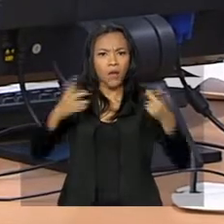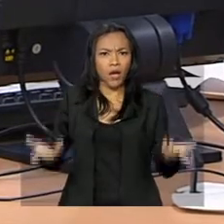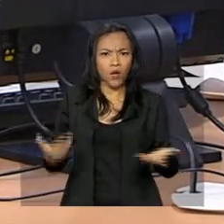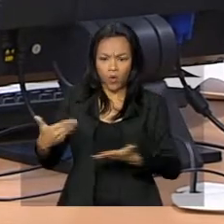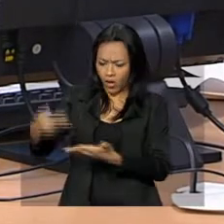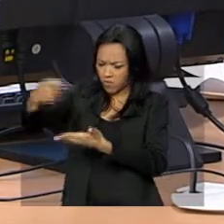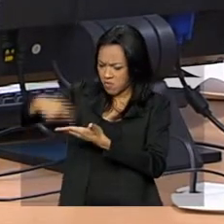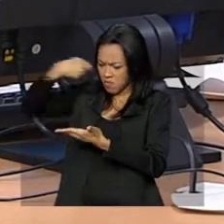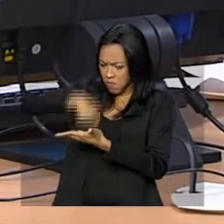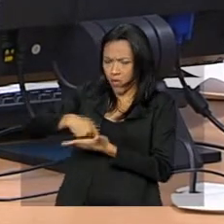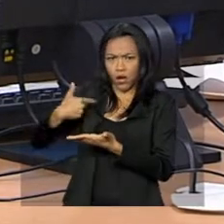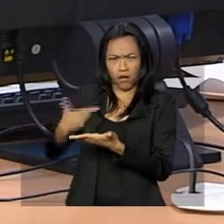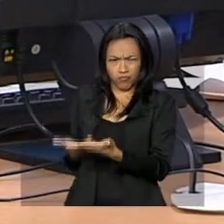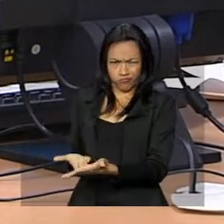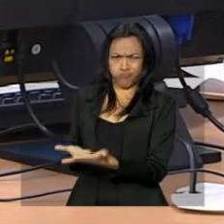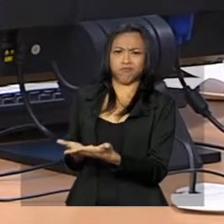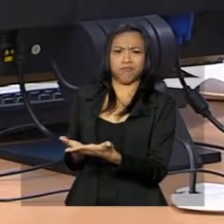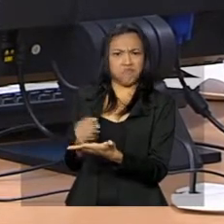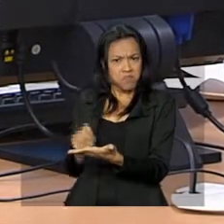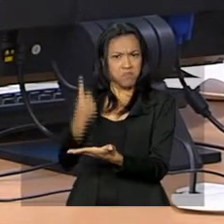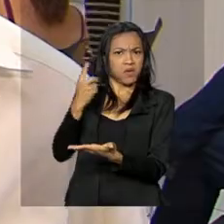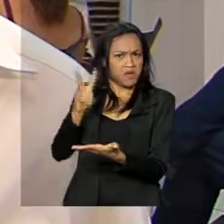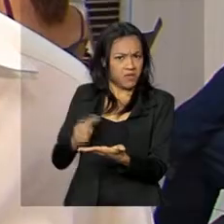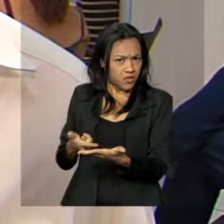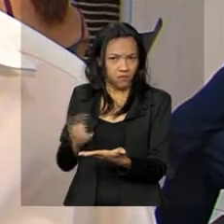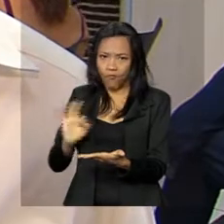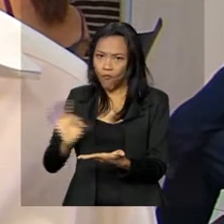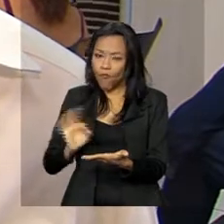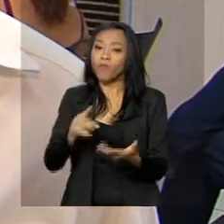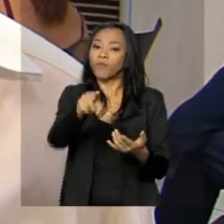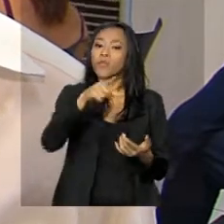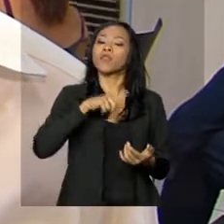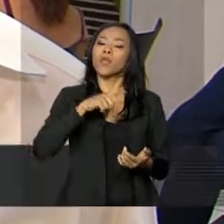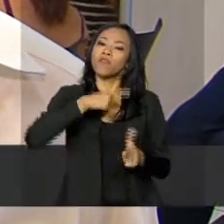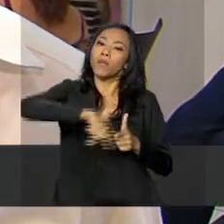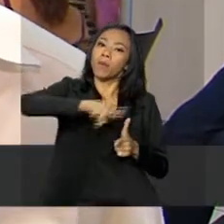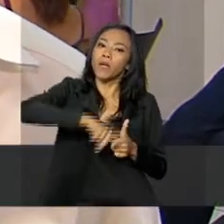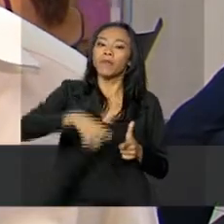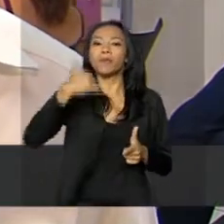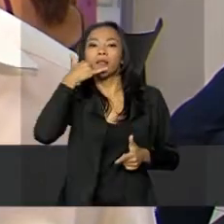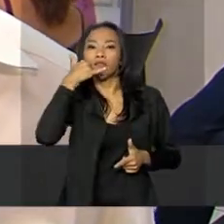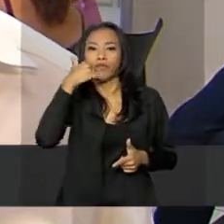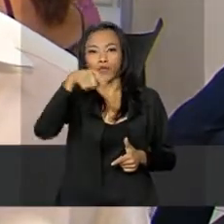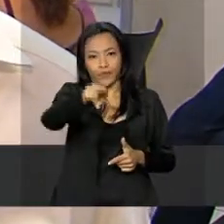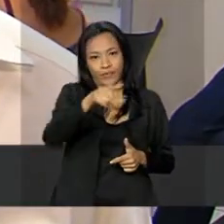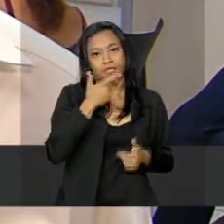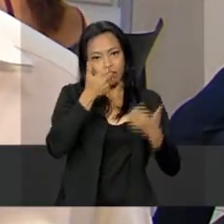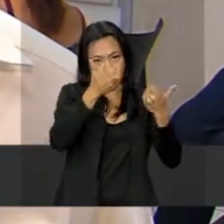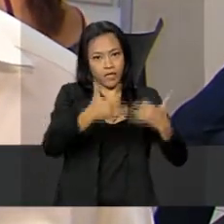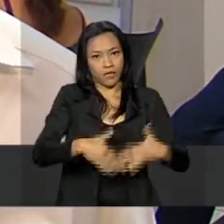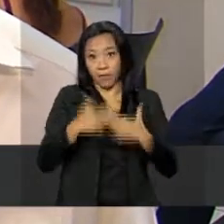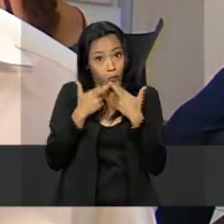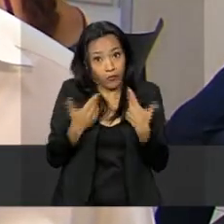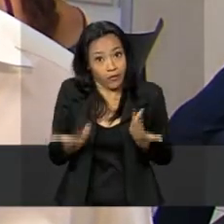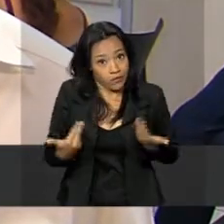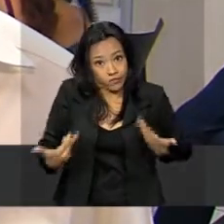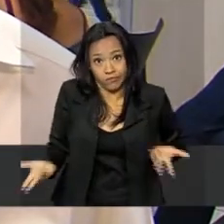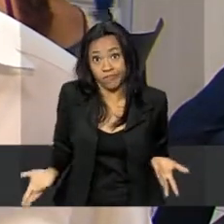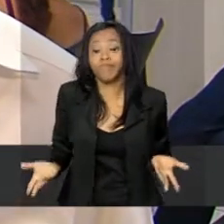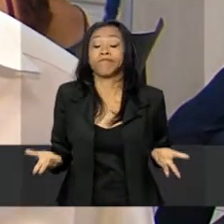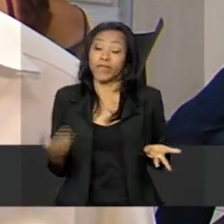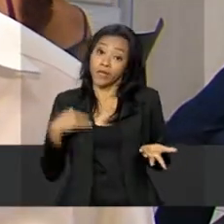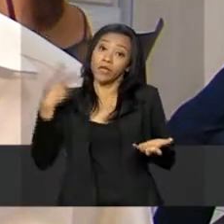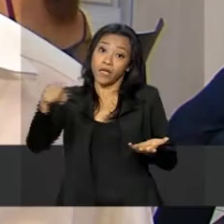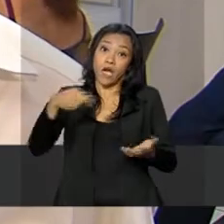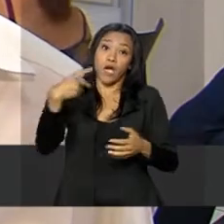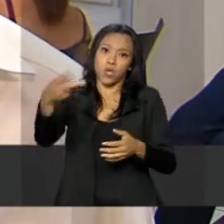indevida e conta que não é a primeira vez. Uma vez eu tive um problema com o operador de telefone, que não é novidade para ninguém, e realmente